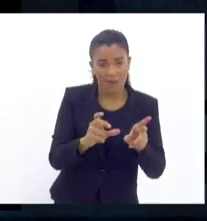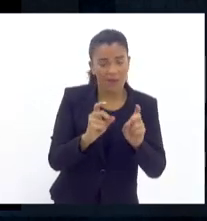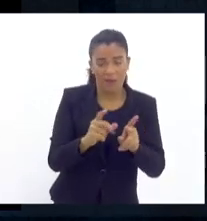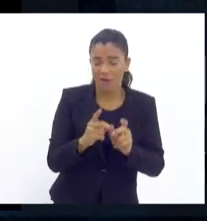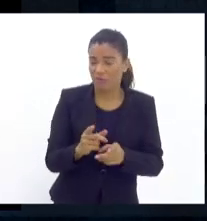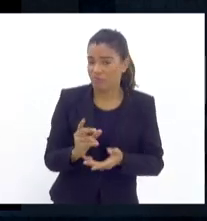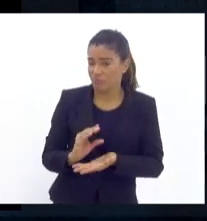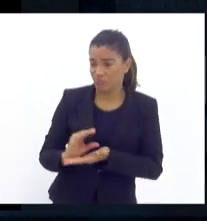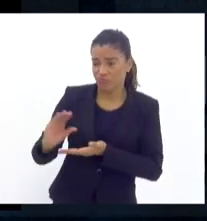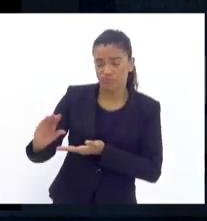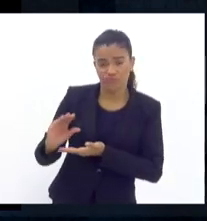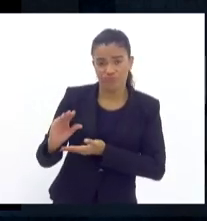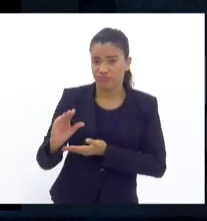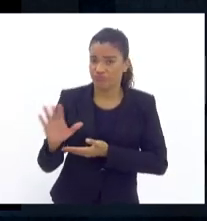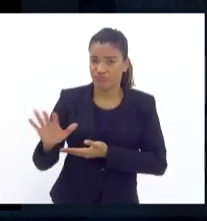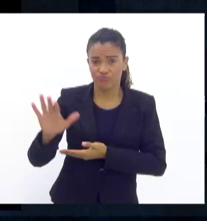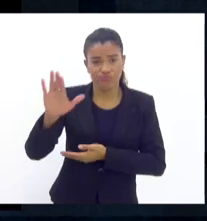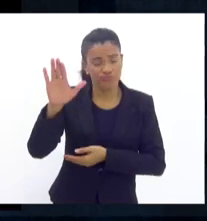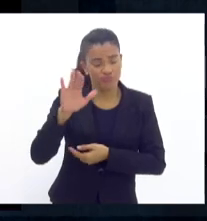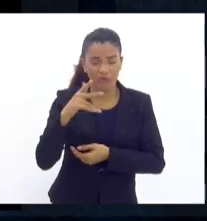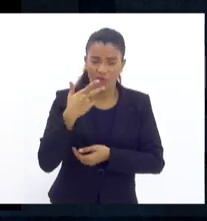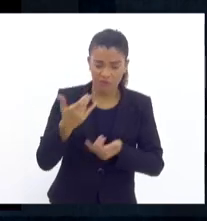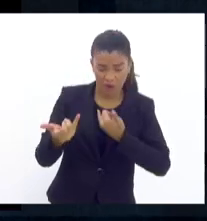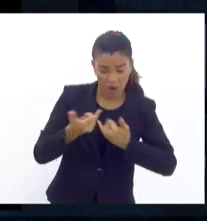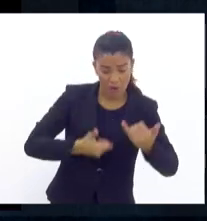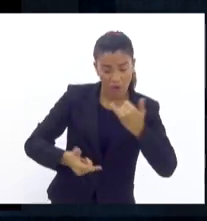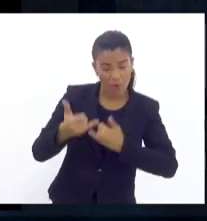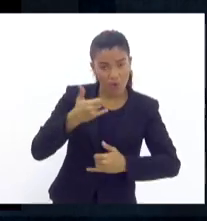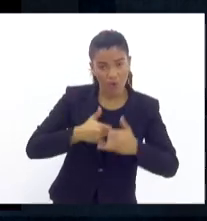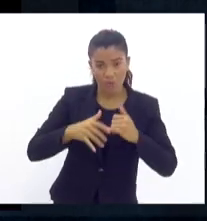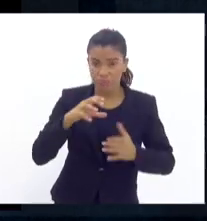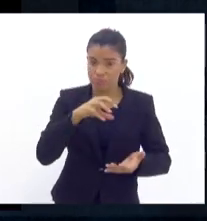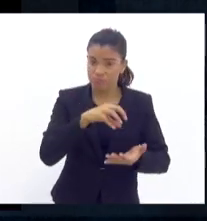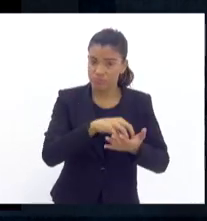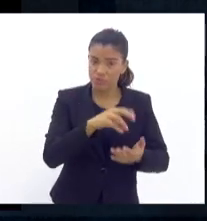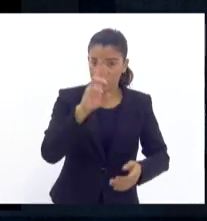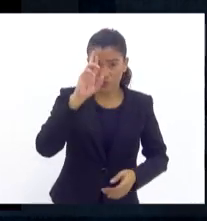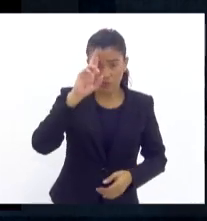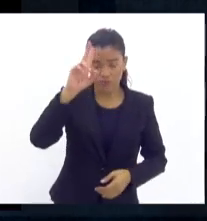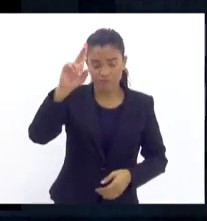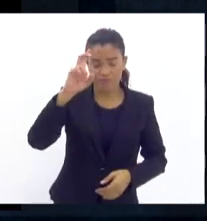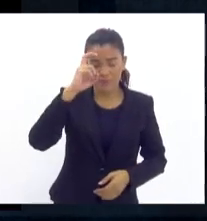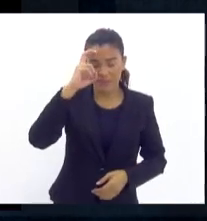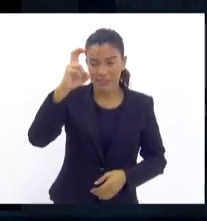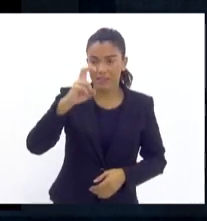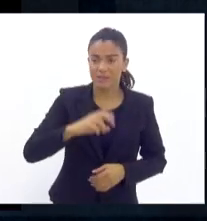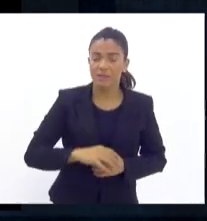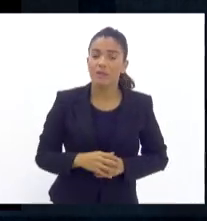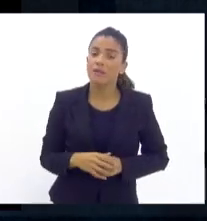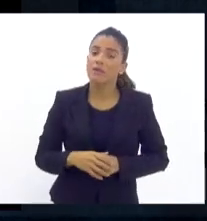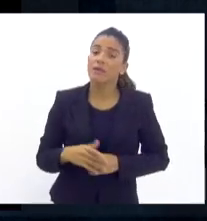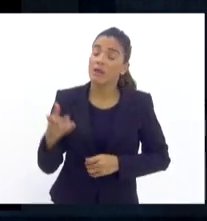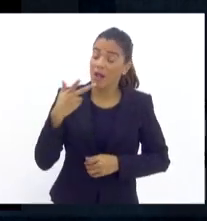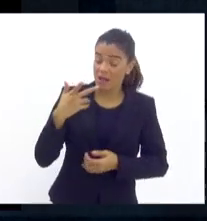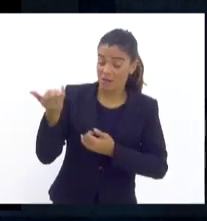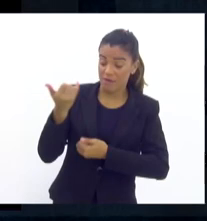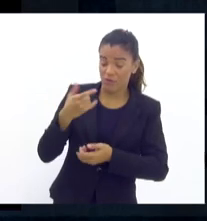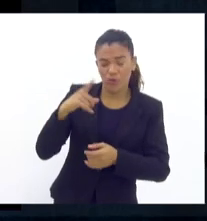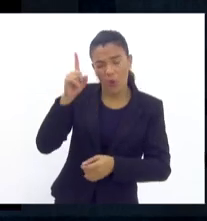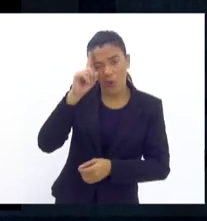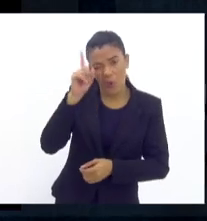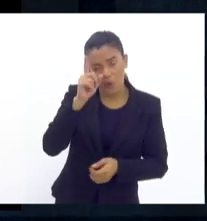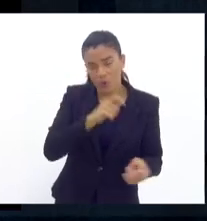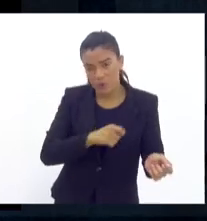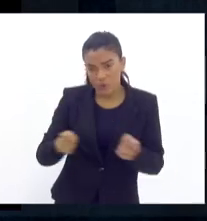palavras dele, que fala para o nosso setor de inteligência. Então, nós fazemos todos os dias